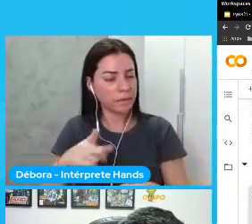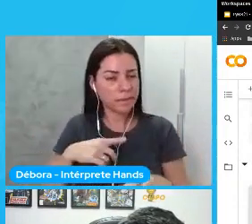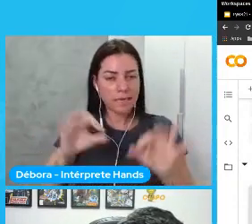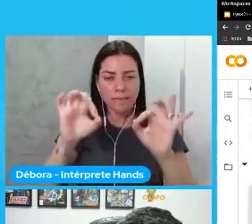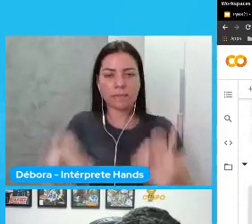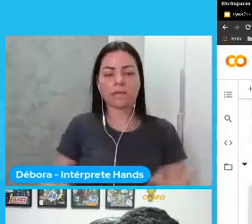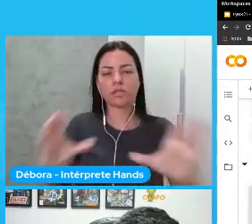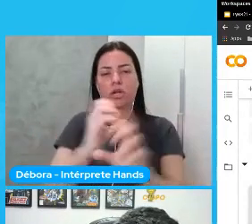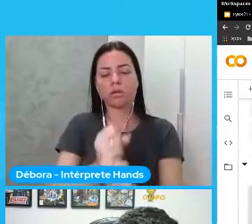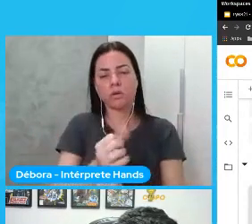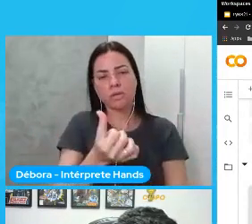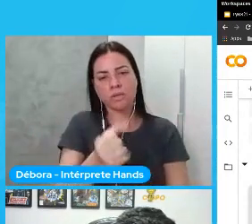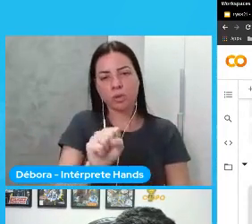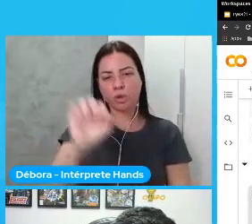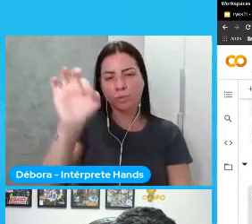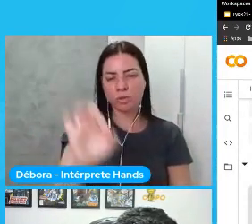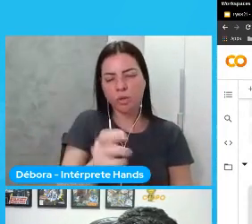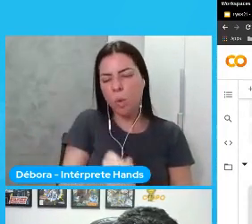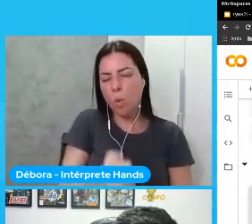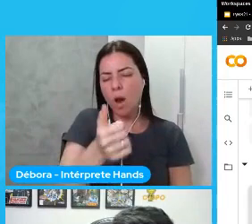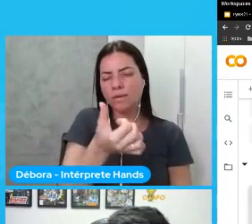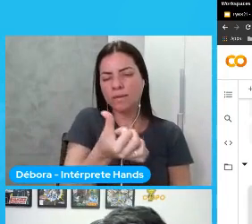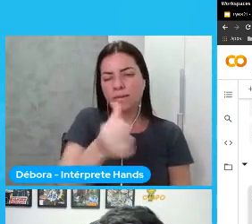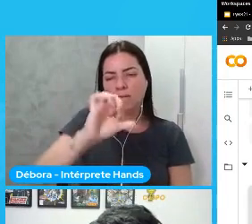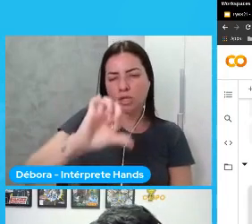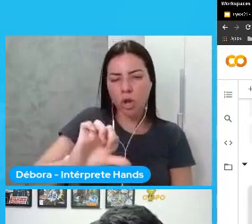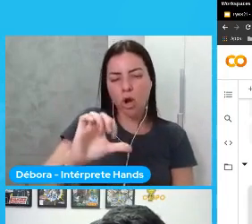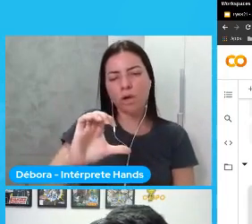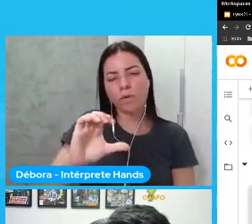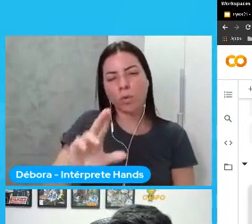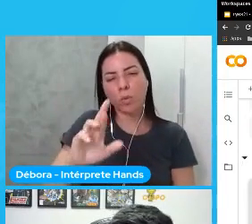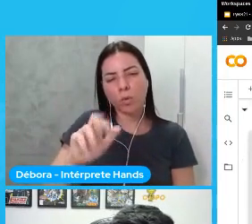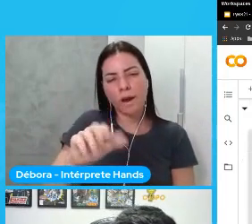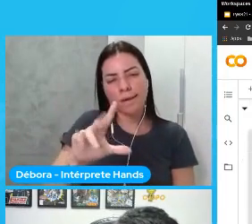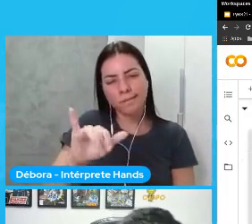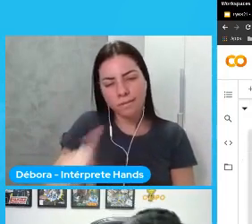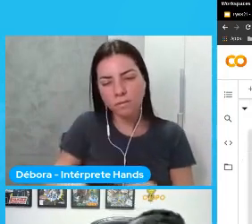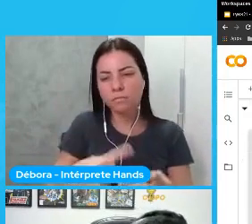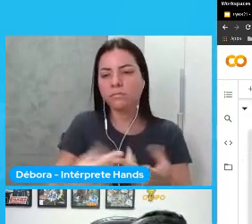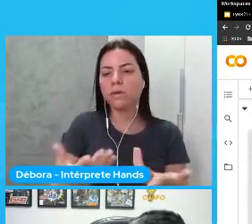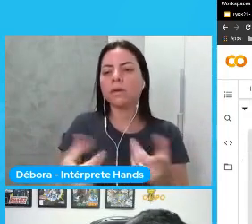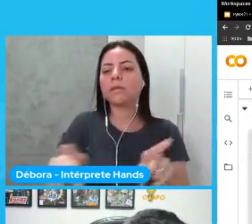68% com 69% de curácia 68.77% de F-score